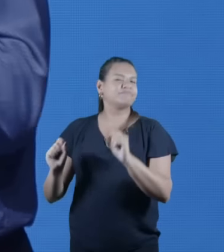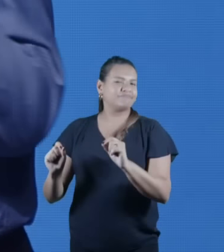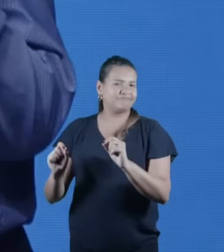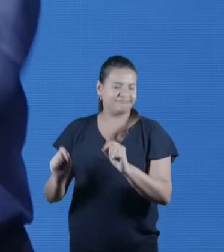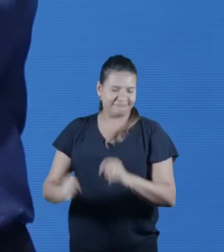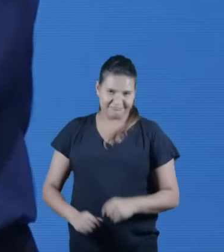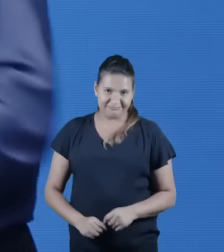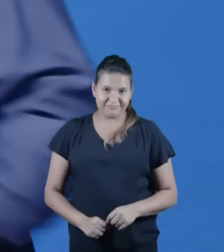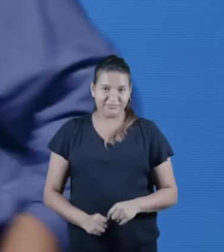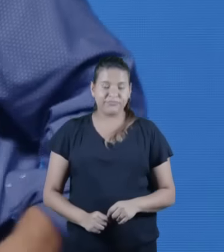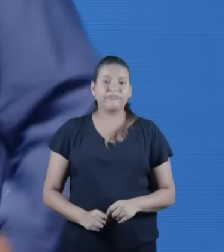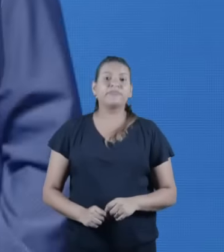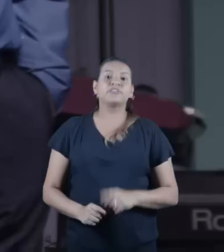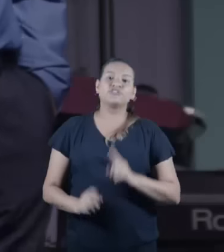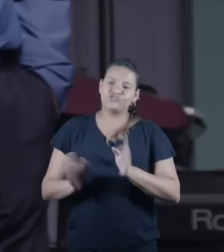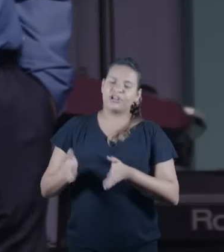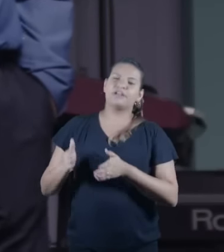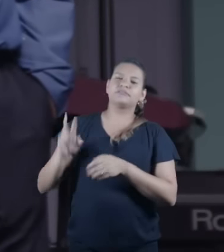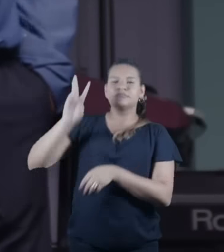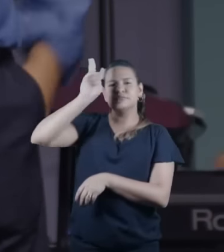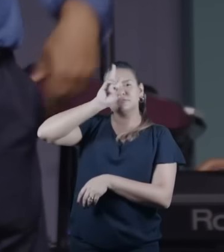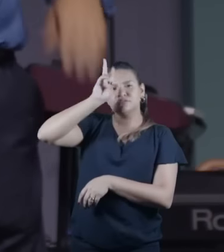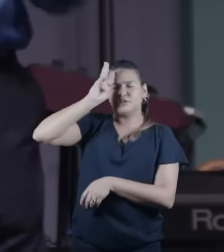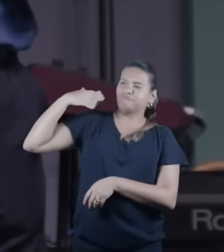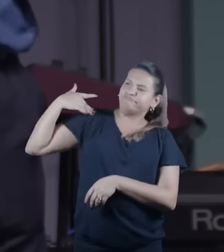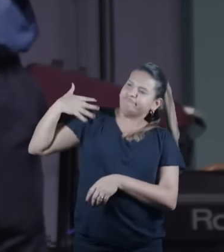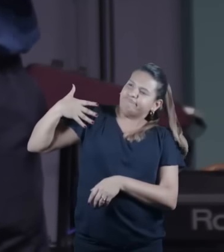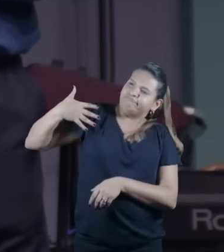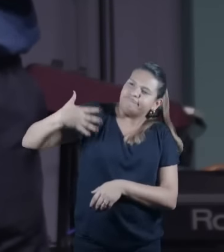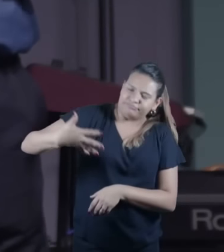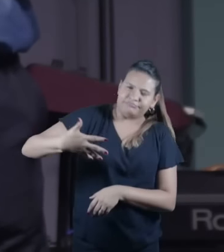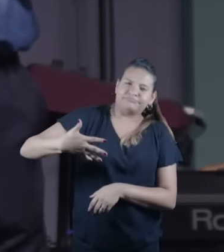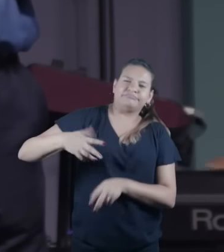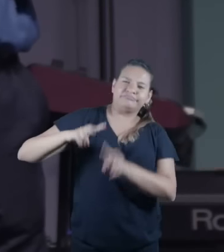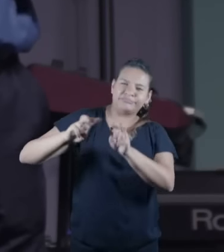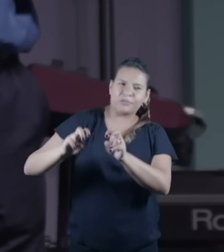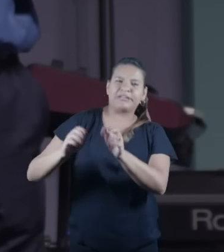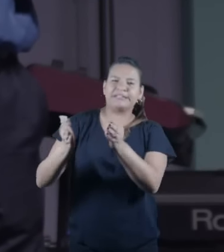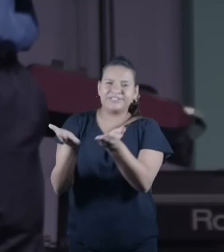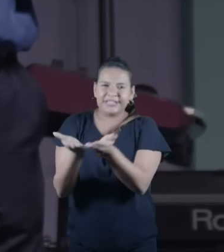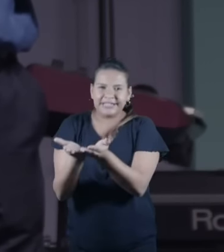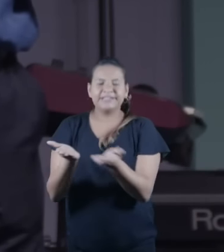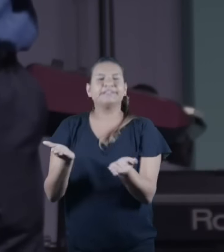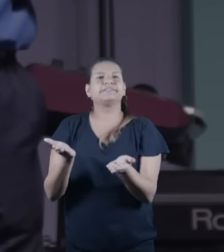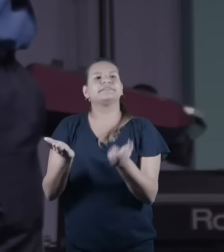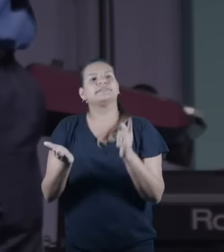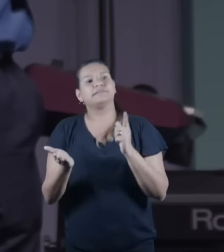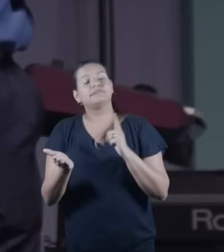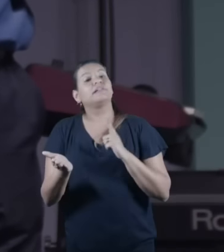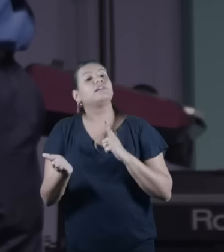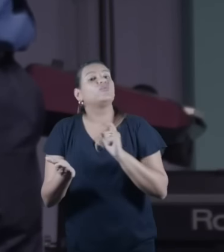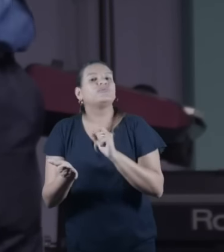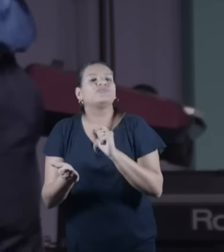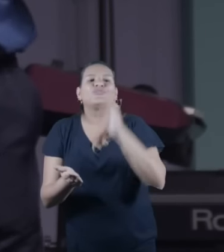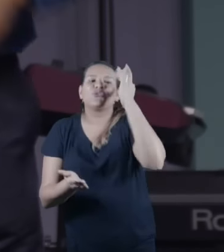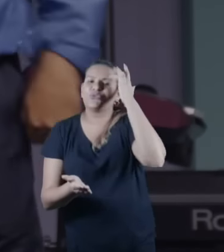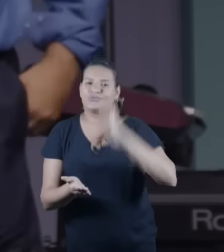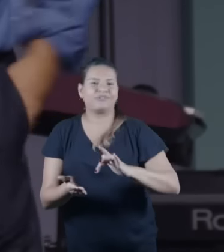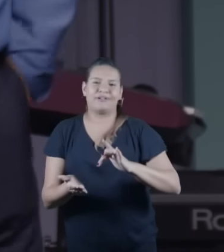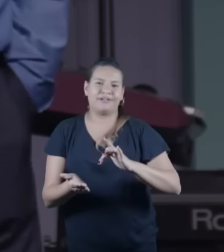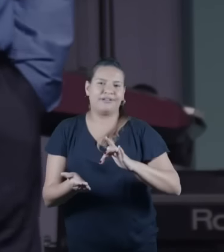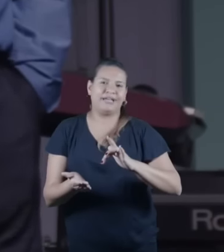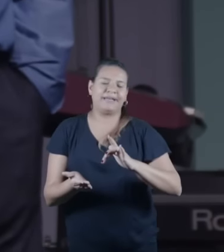o cristianismo ao longo da história por causa de obscurantismo por causa de falta do entendimento